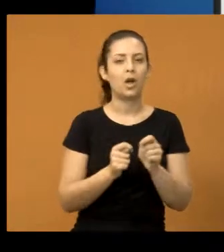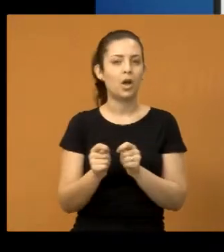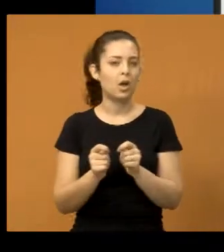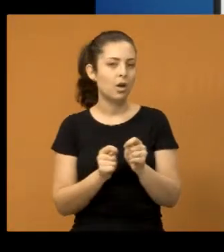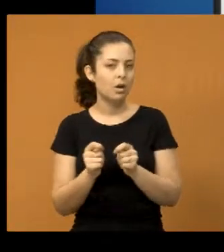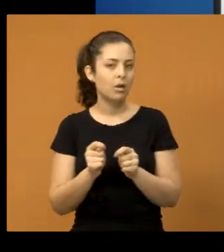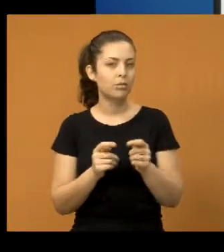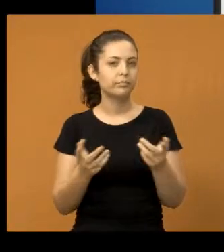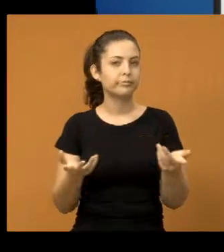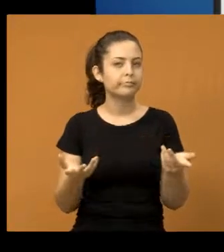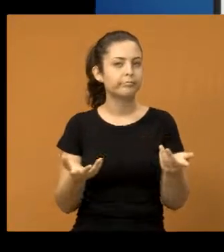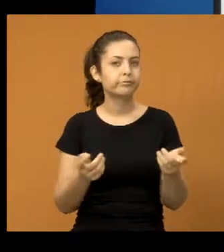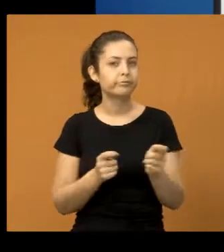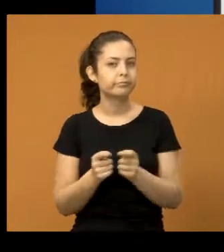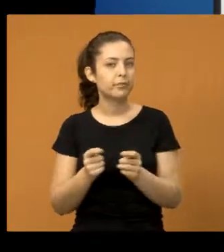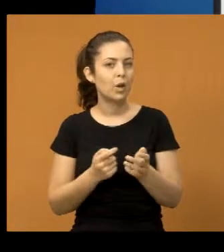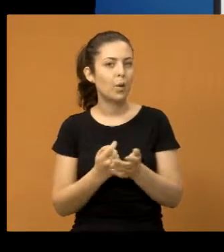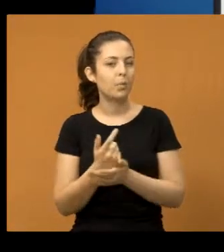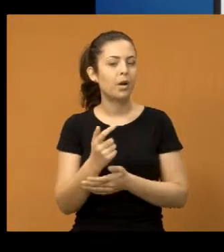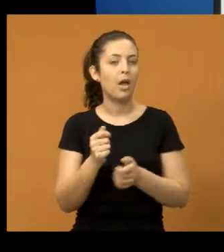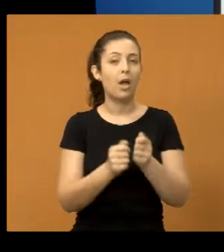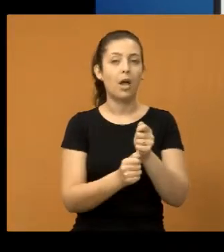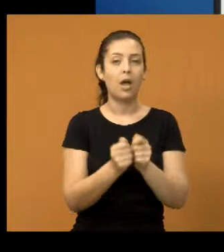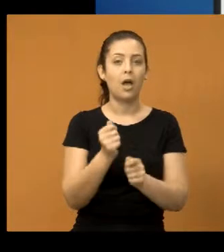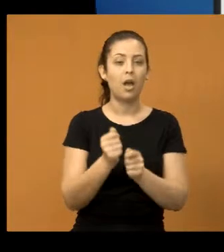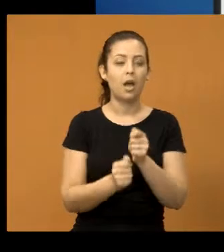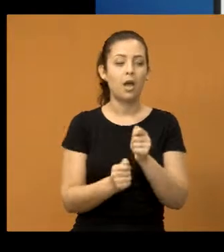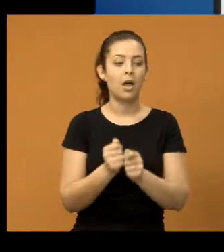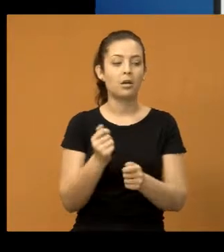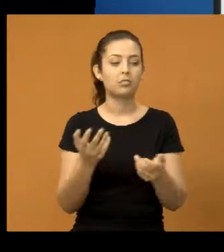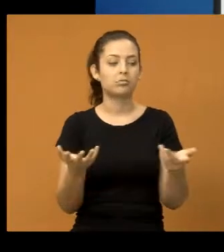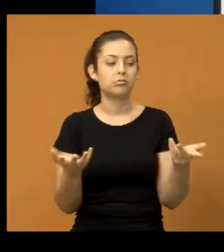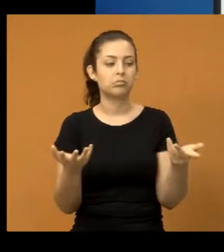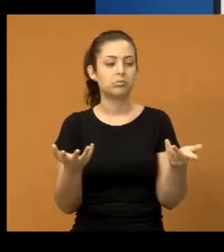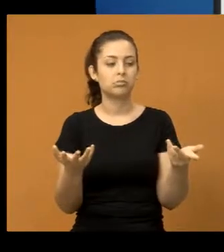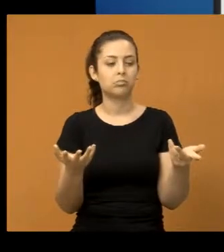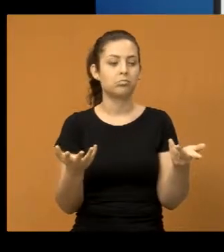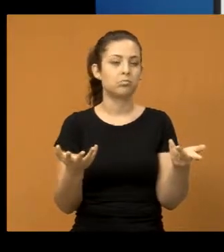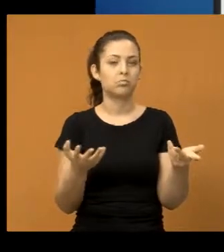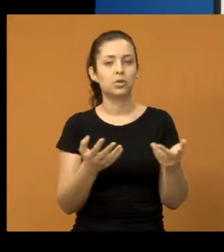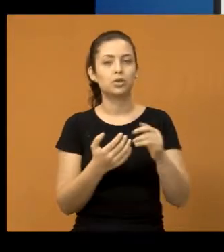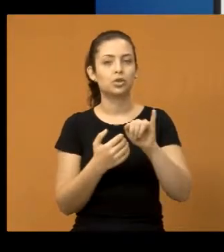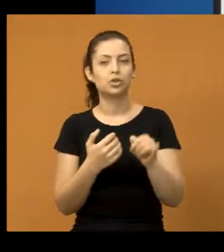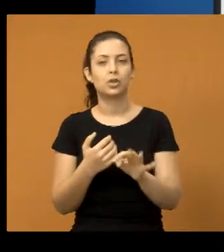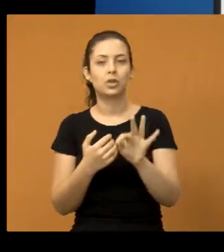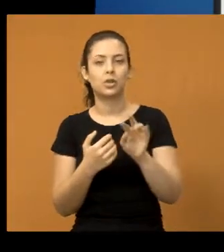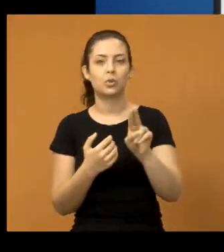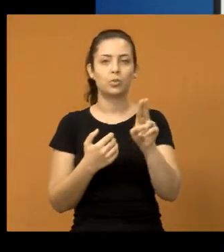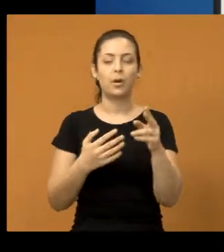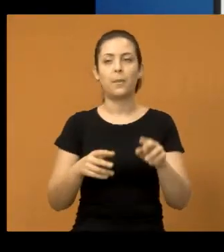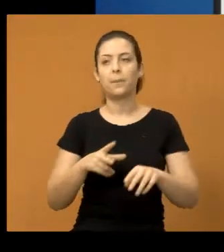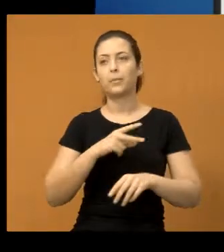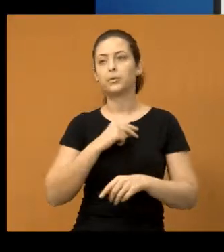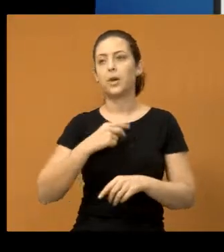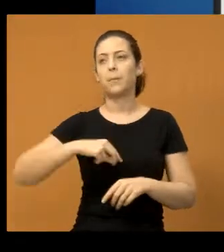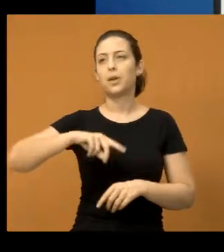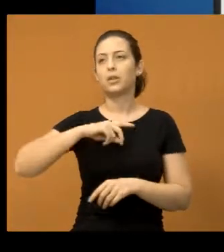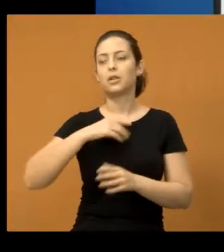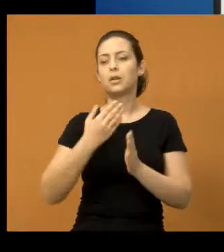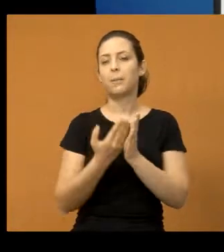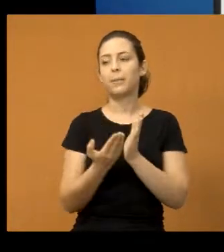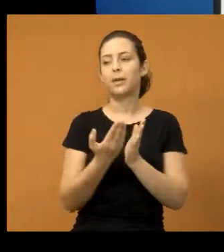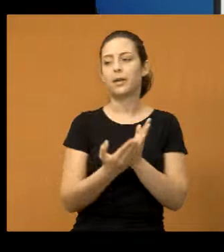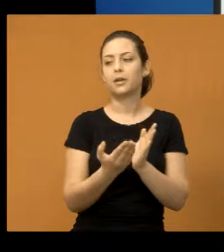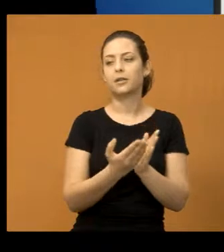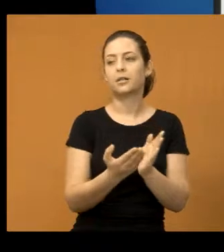comprar um pacote de arroz? Exatamente. Aí a JTU fala assim, puxa, mas nós estamos perdendo